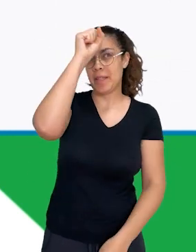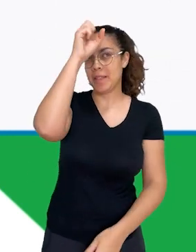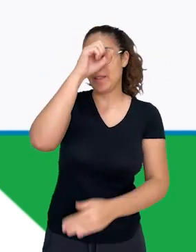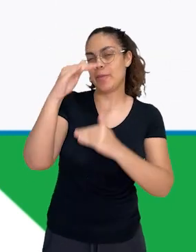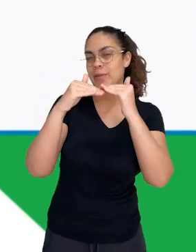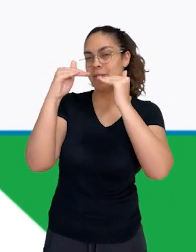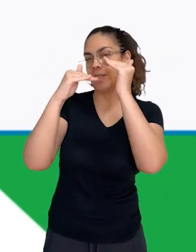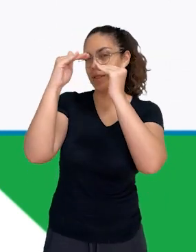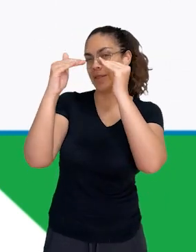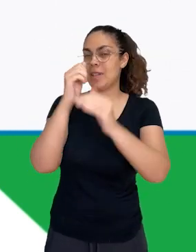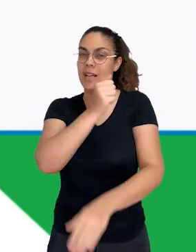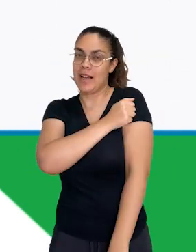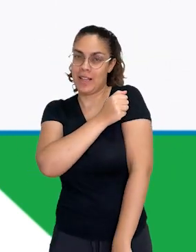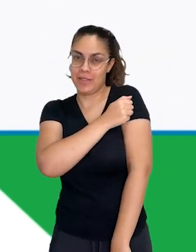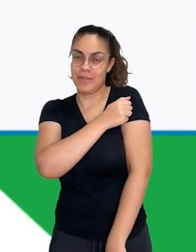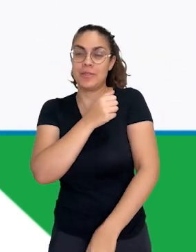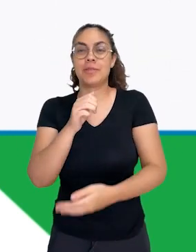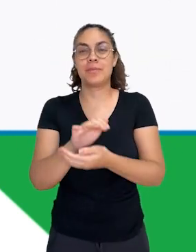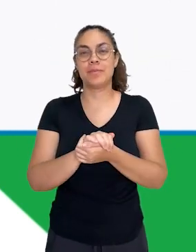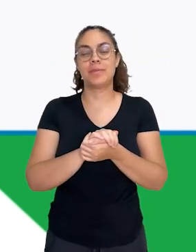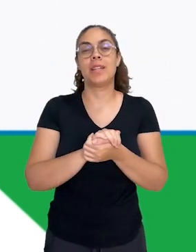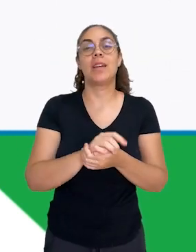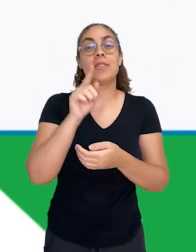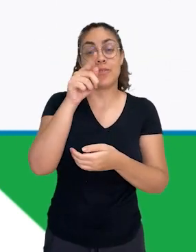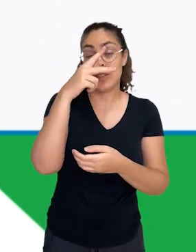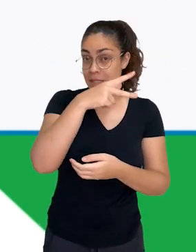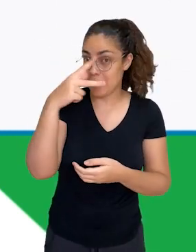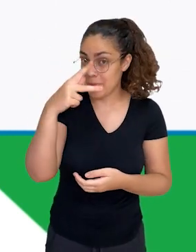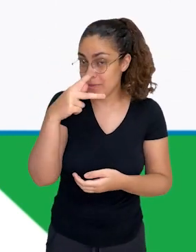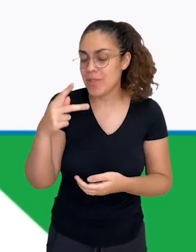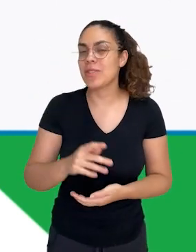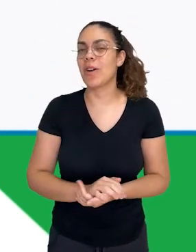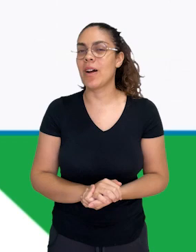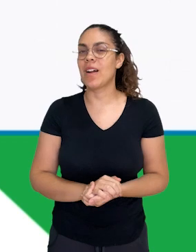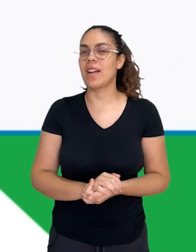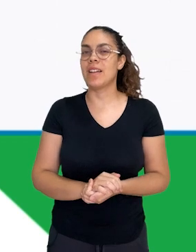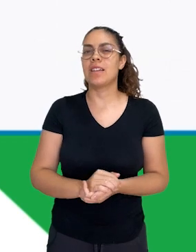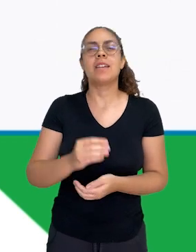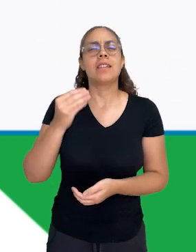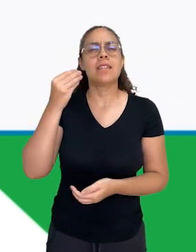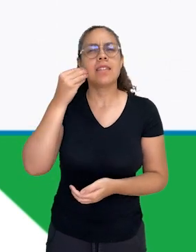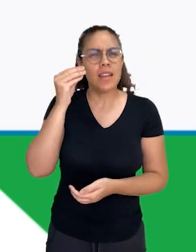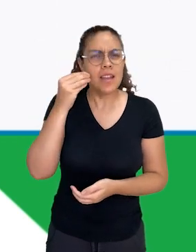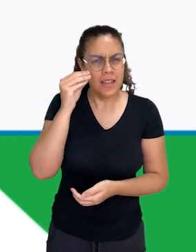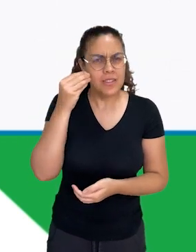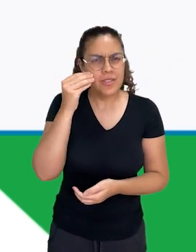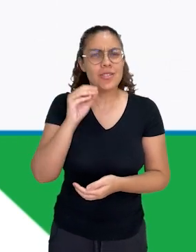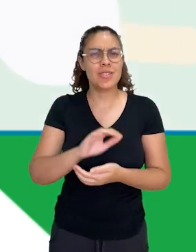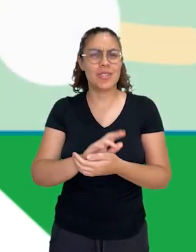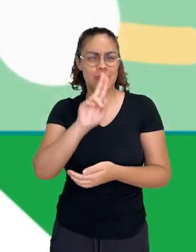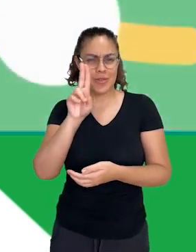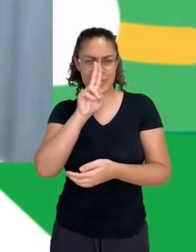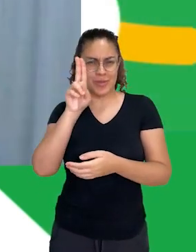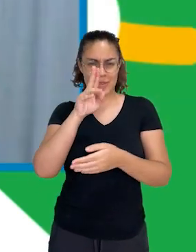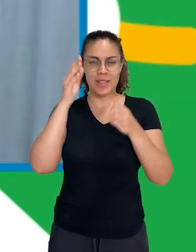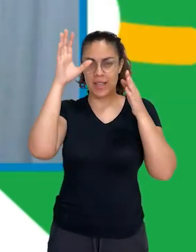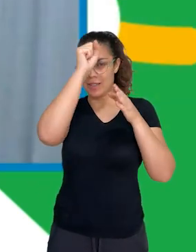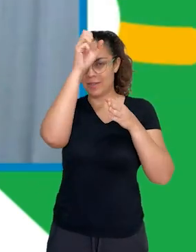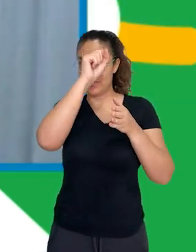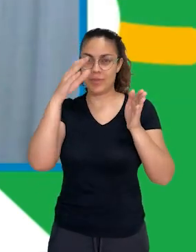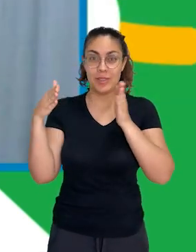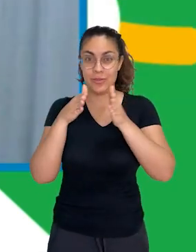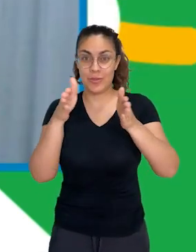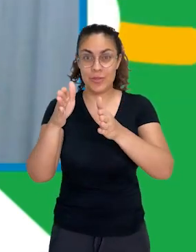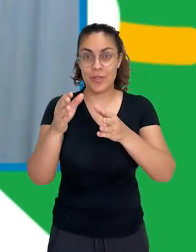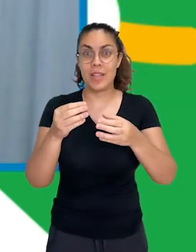construção do conhecimento com seus alunos. Fica aqui o convite para você, professor ou professora, experimentar a corrida do conhecimento, tá? E voltar aqui